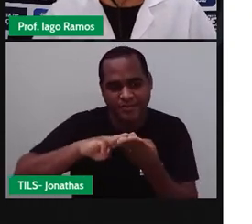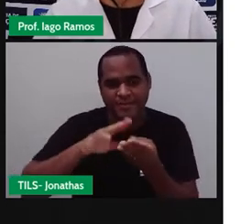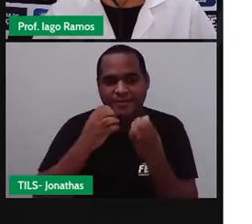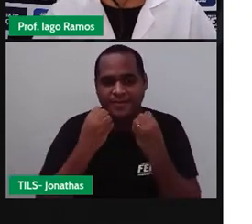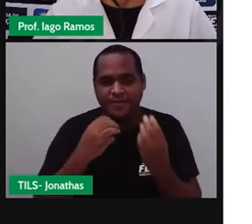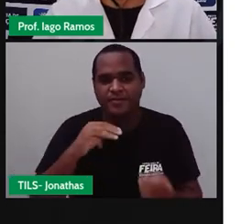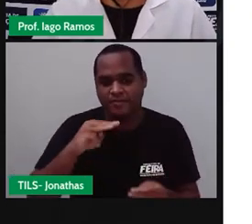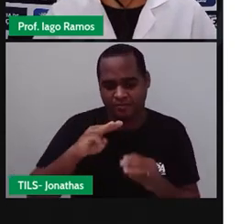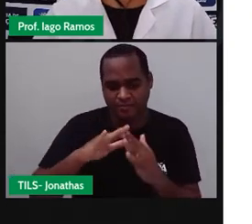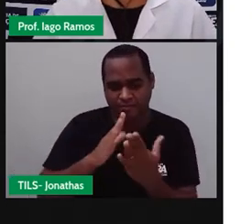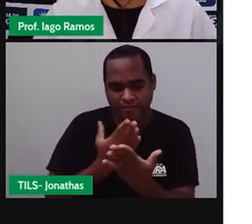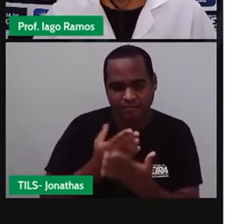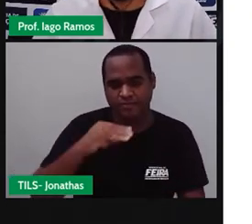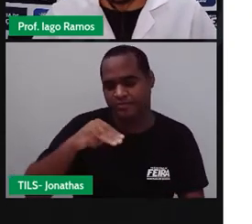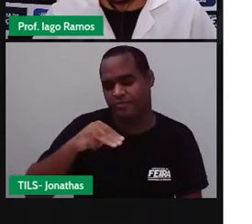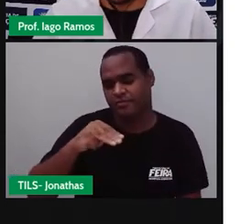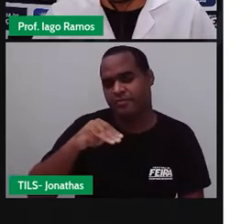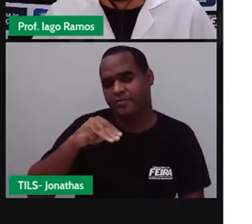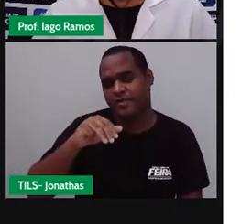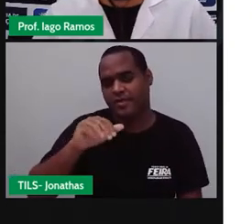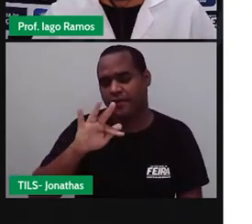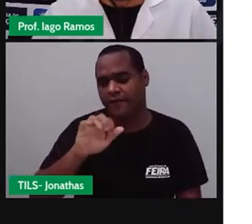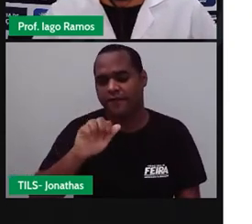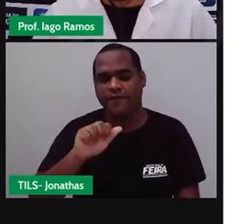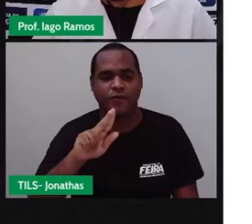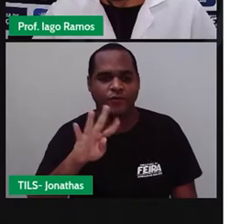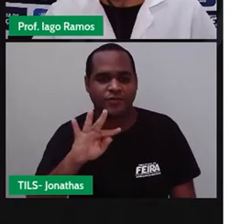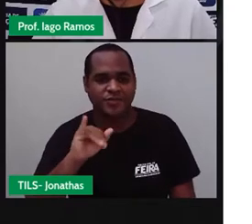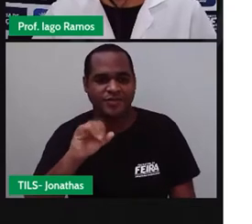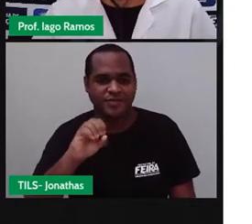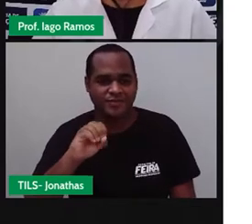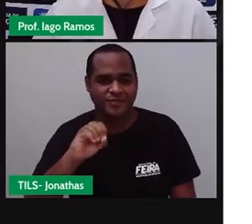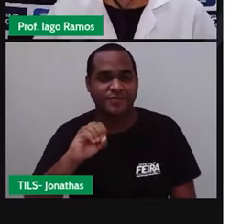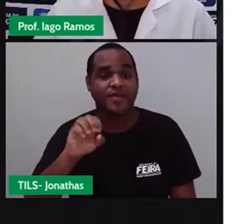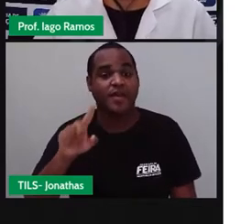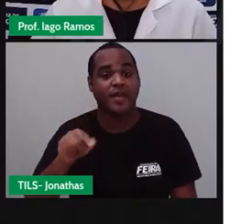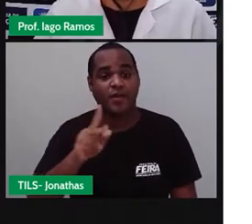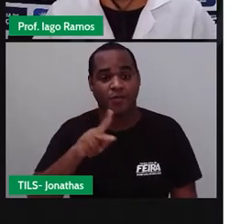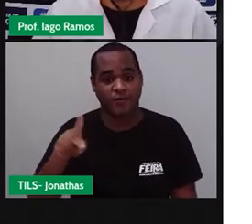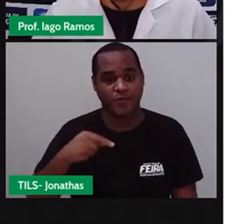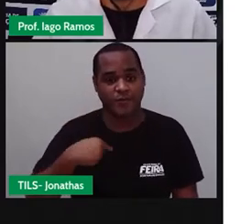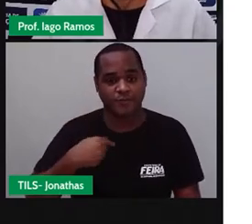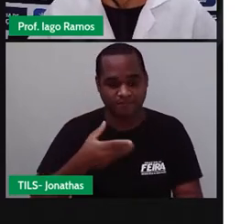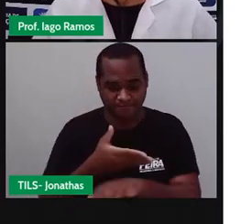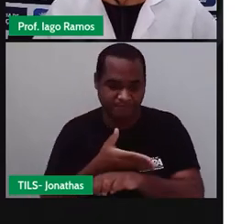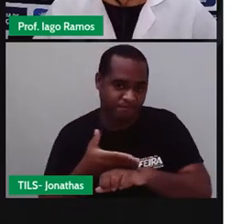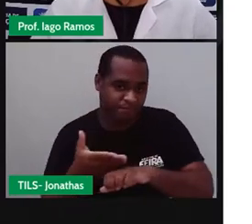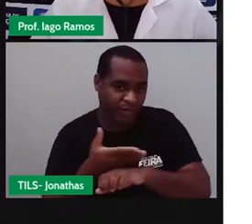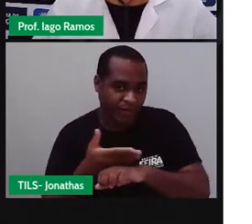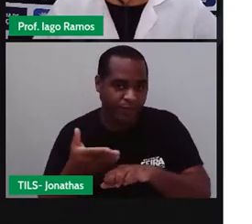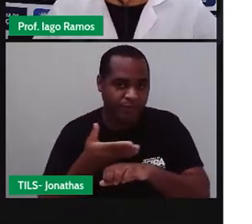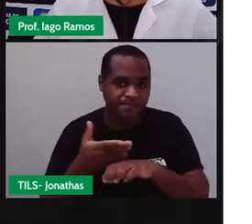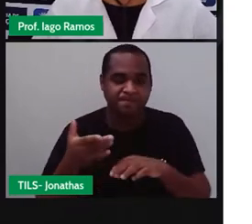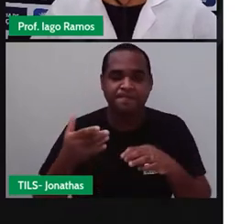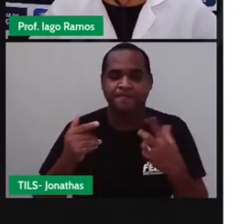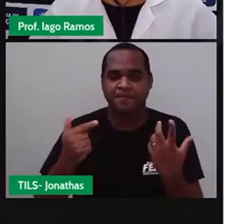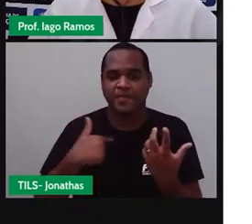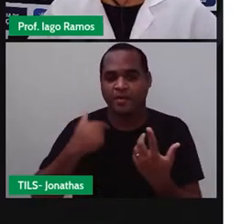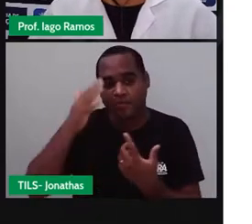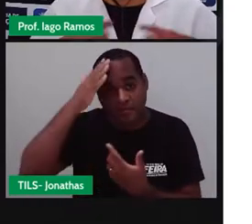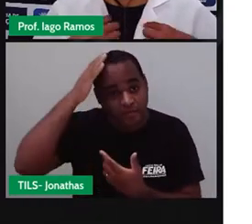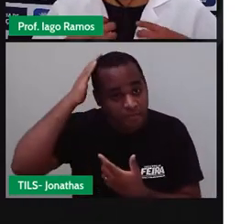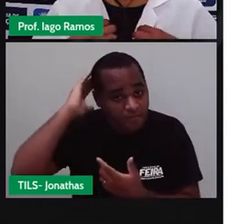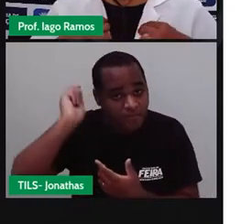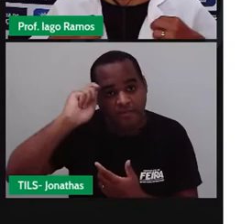Faustino Dias Lima. Bom, eu, professor Iago Ramos, tenho pele branca, cabelos pretos,